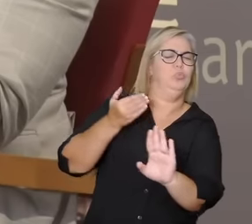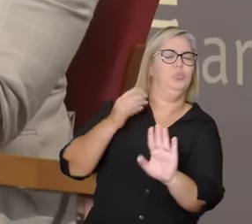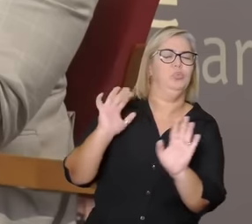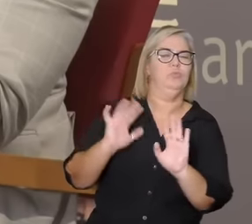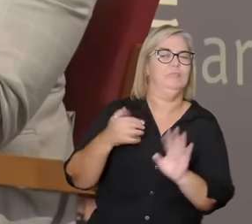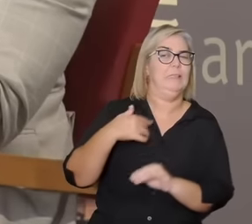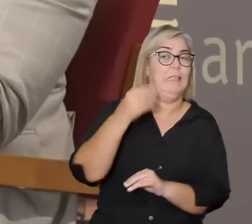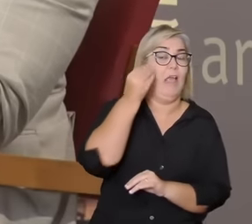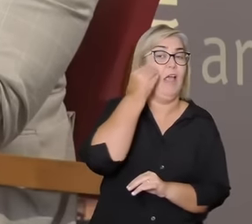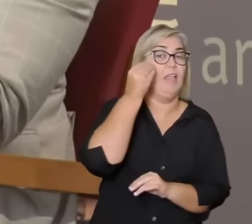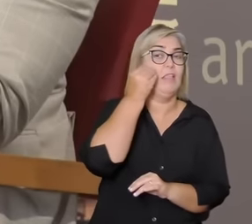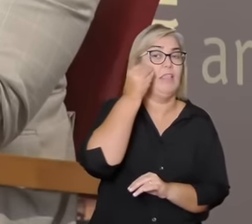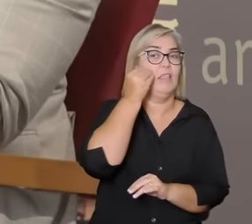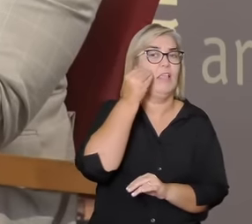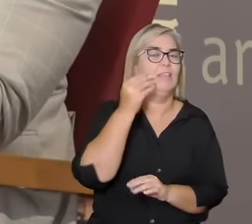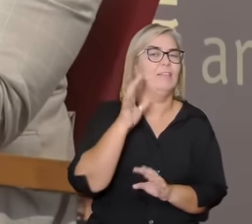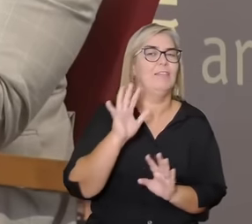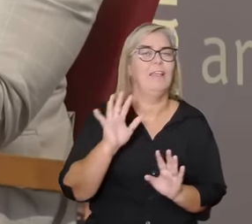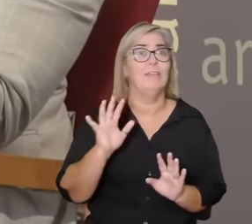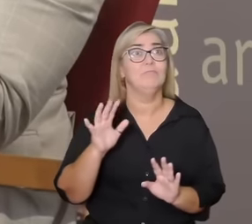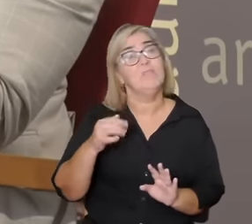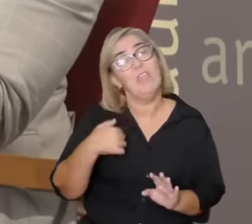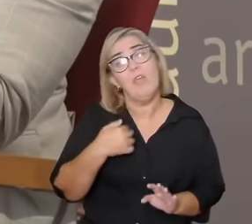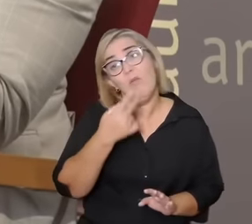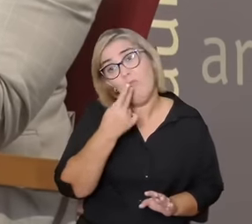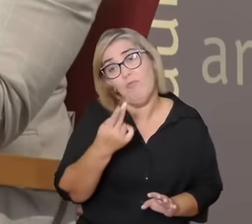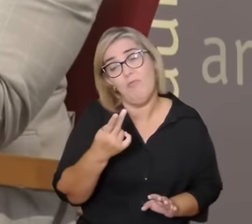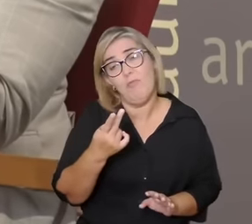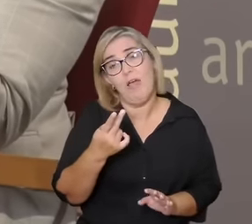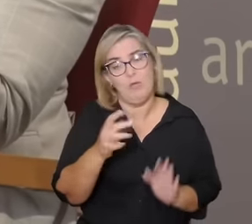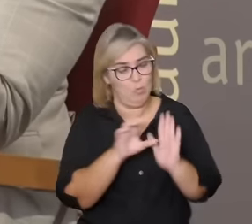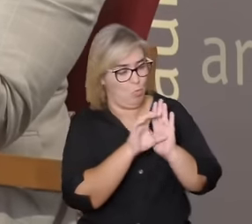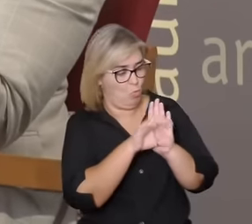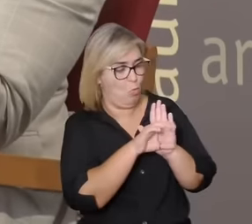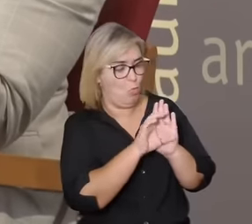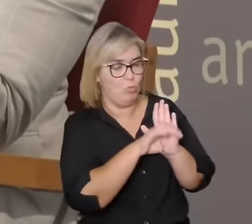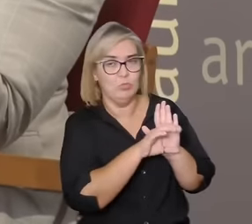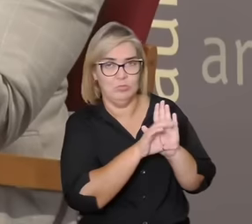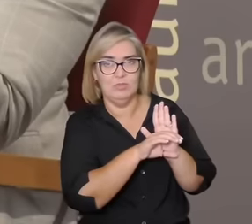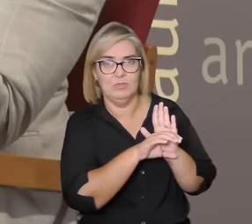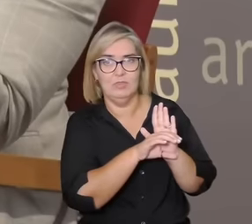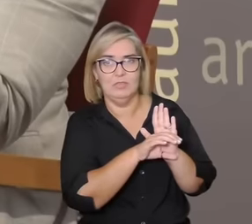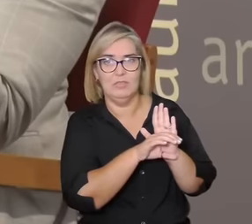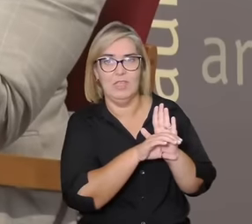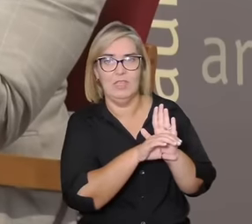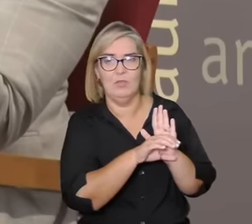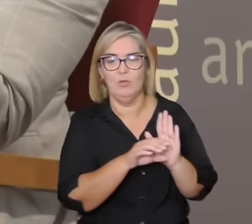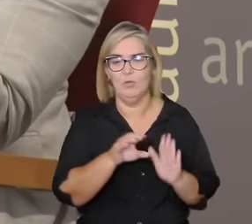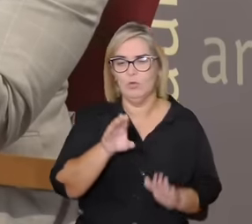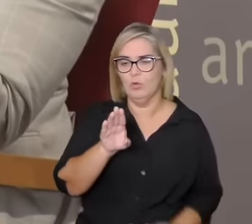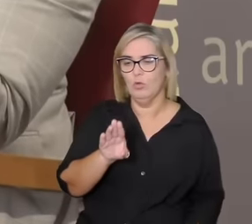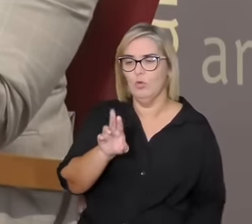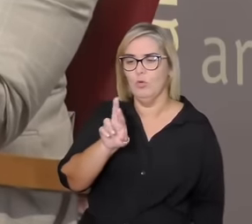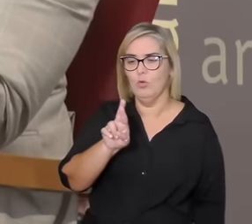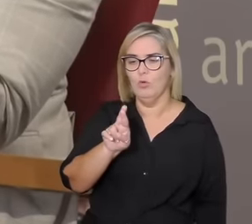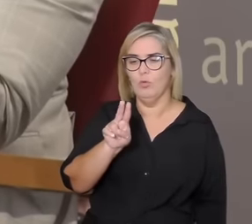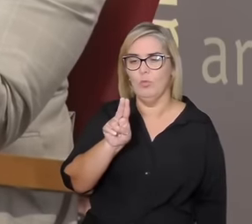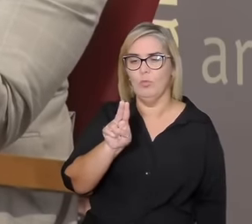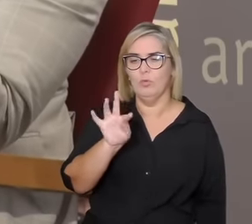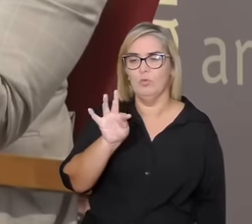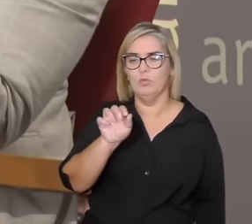tentativa daquilo que eu vou chamar aqui usando um conceito contemporâneo que é o brutalismo brutalismo na